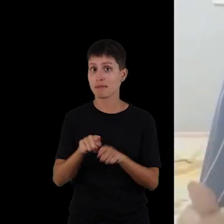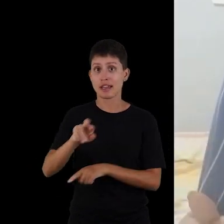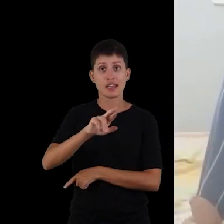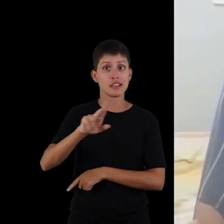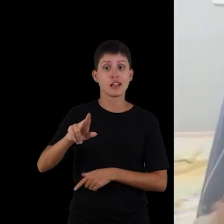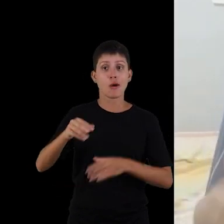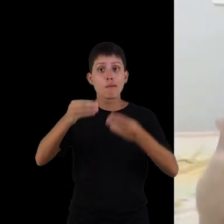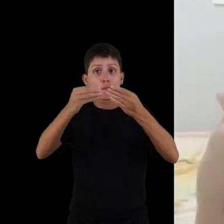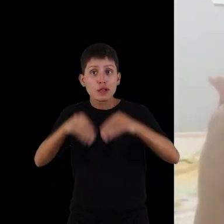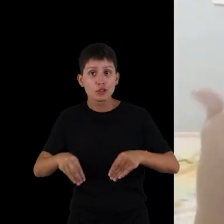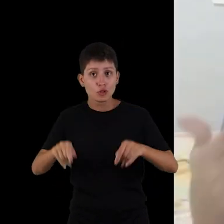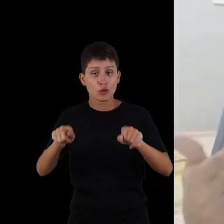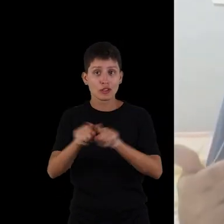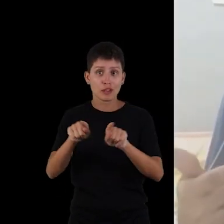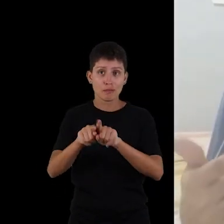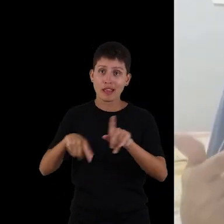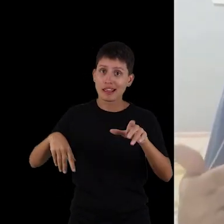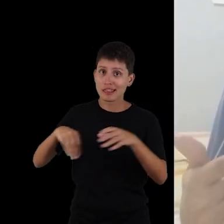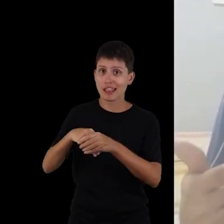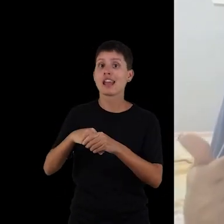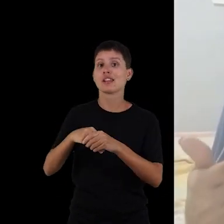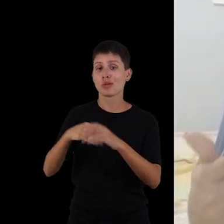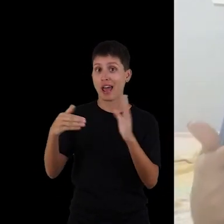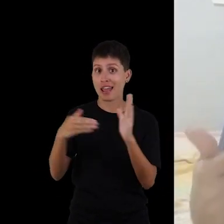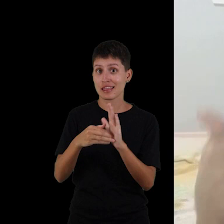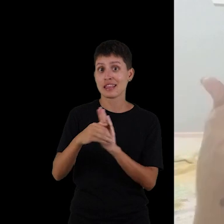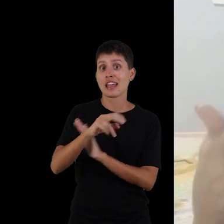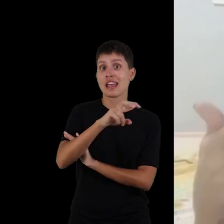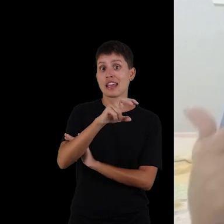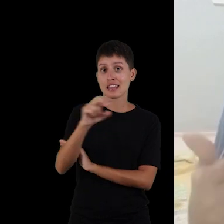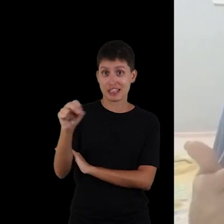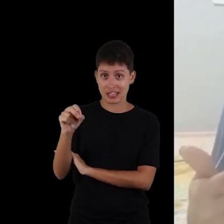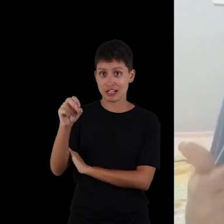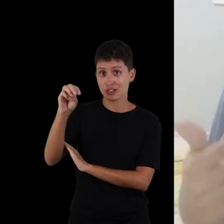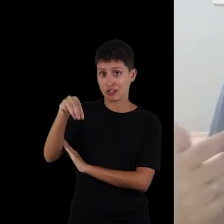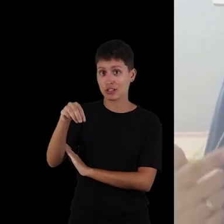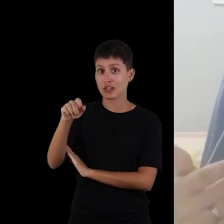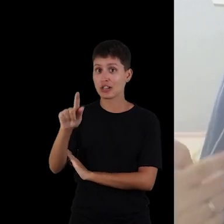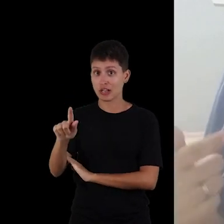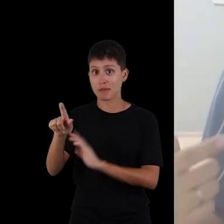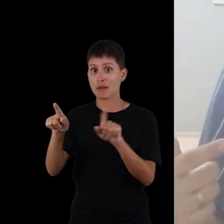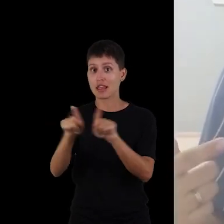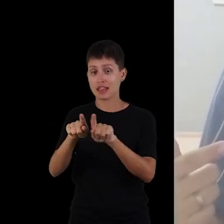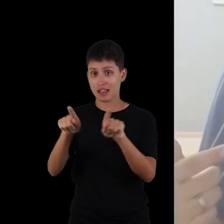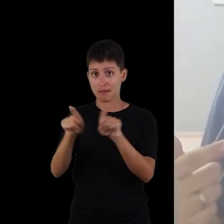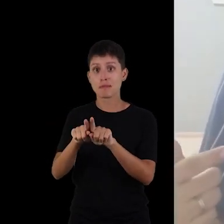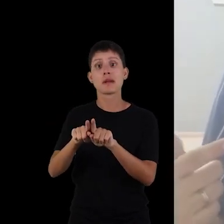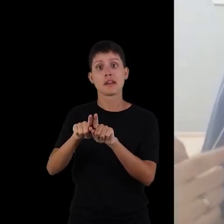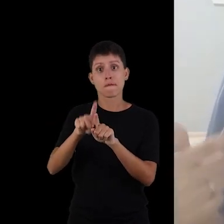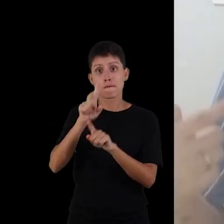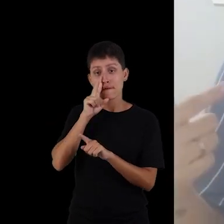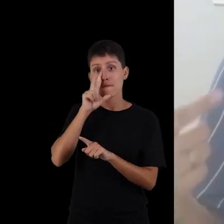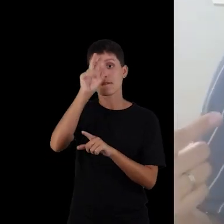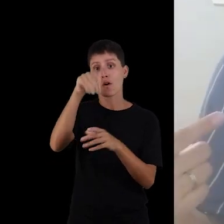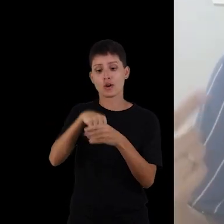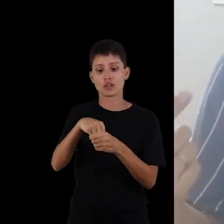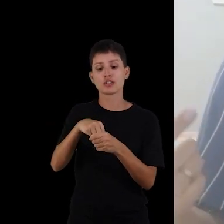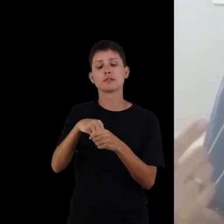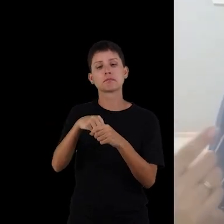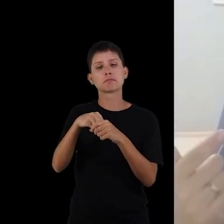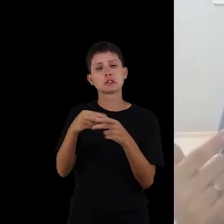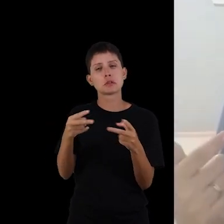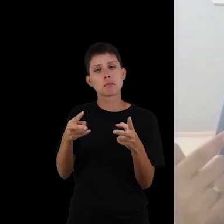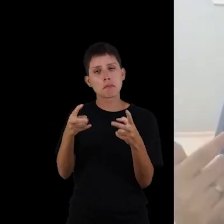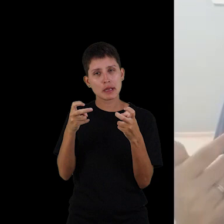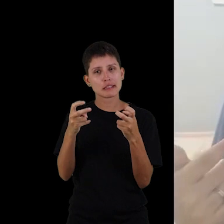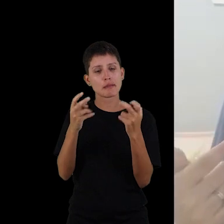concentração baixa, ele não foi tóxico para as células mononucleares de sangue periférico, com uma concentração testada de até 500